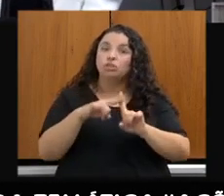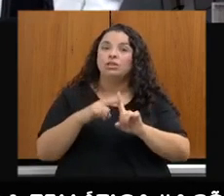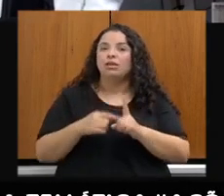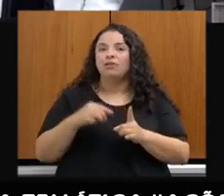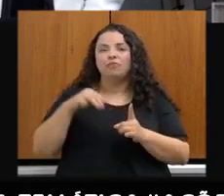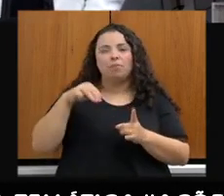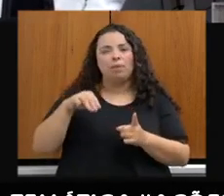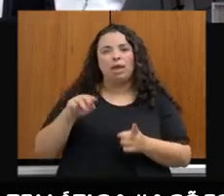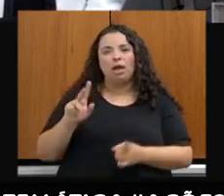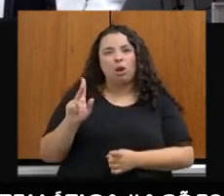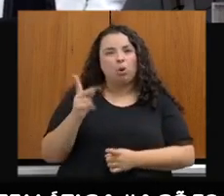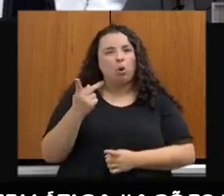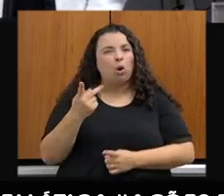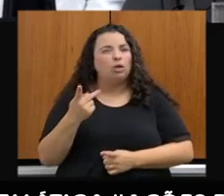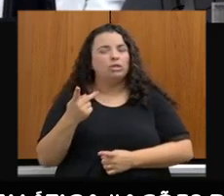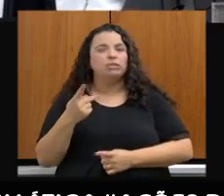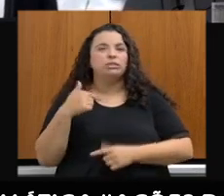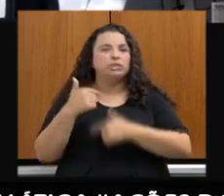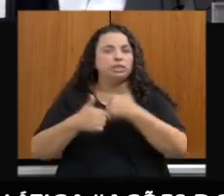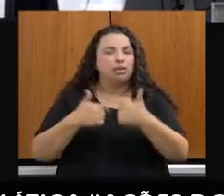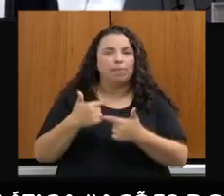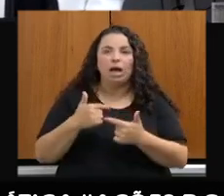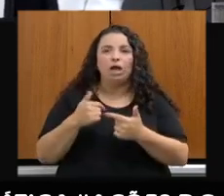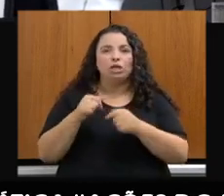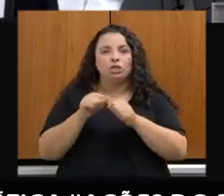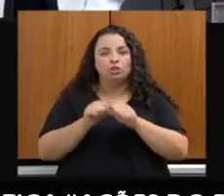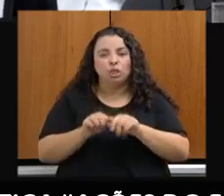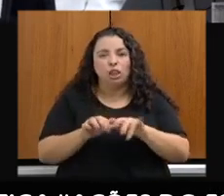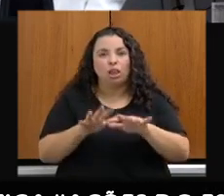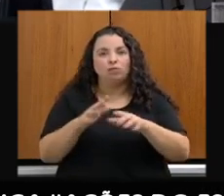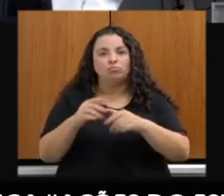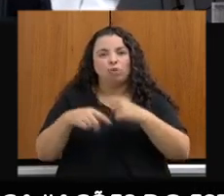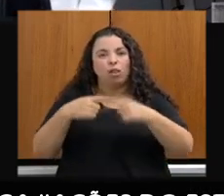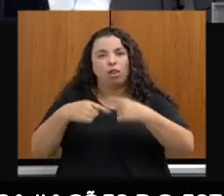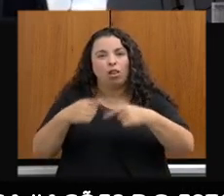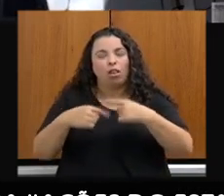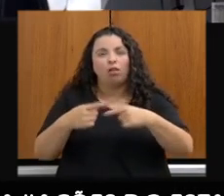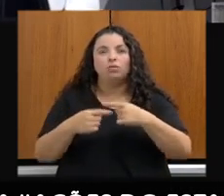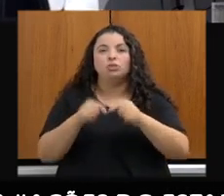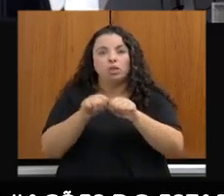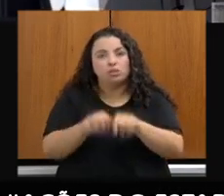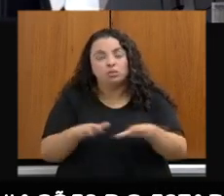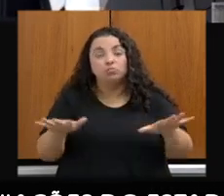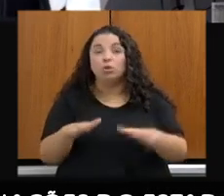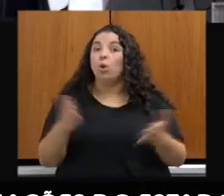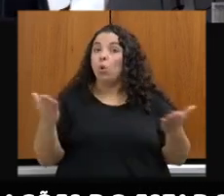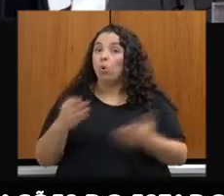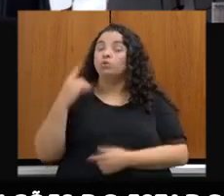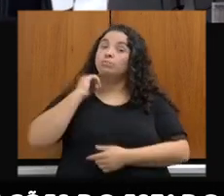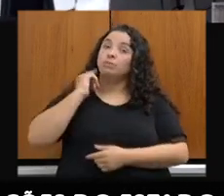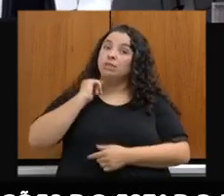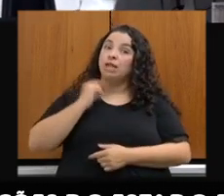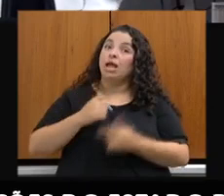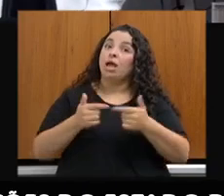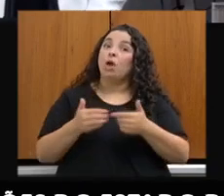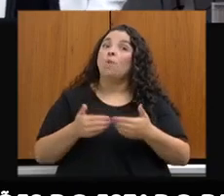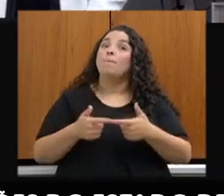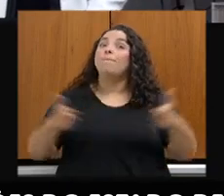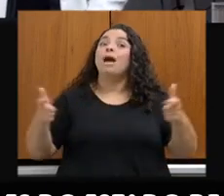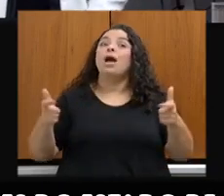operação, somando geração centralizada e geração distribuída. Minas Gerais, hoje, é o maior Estado...